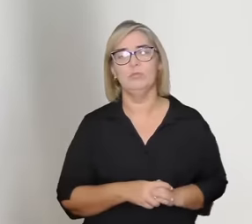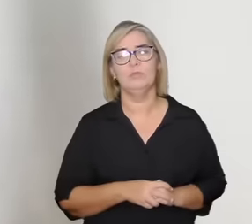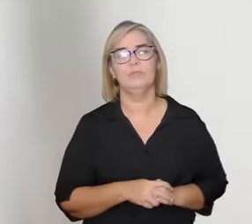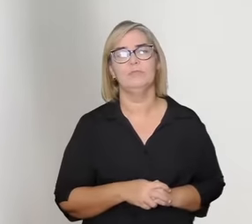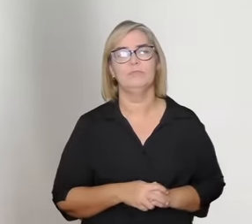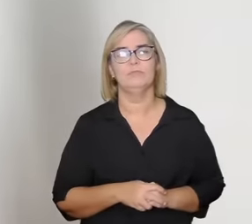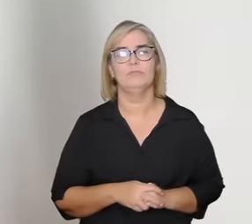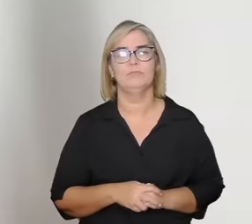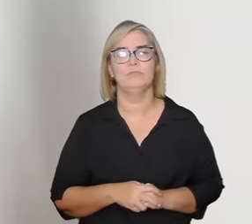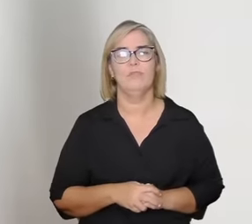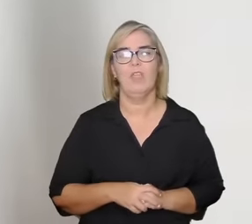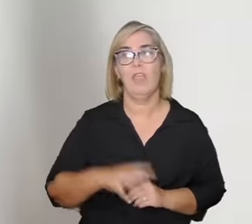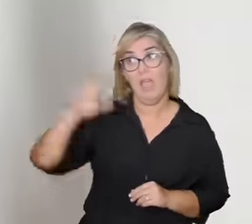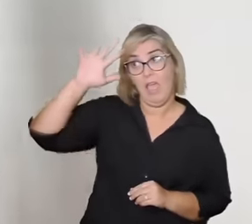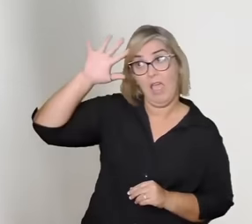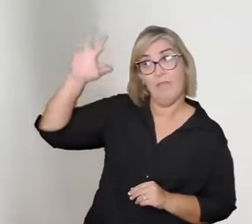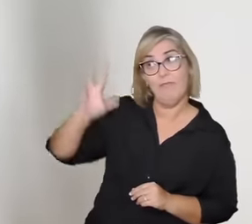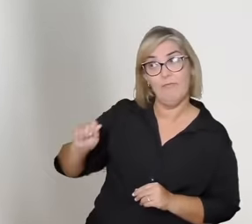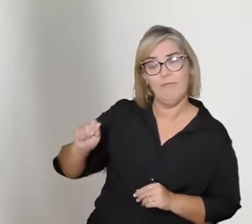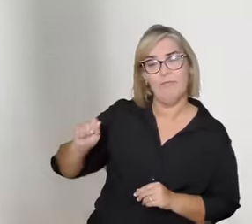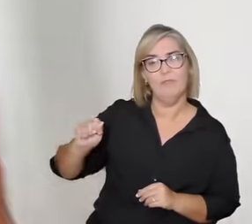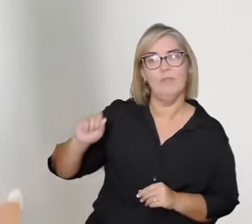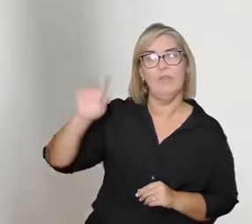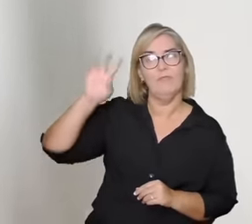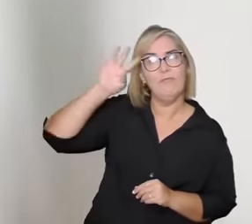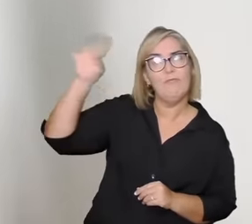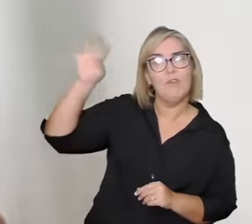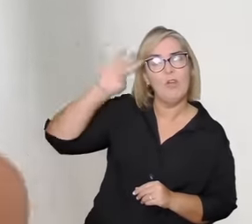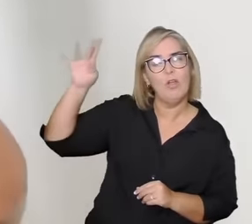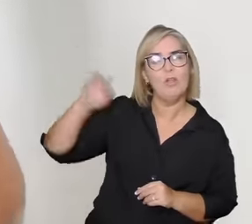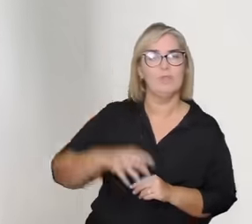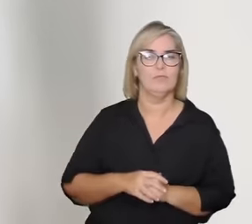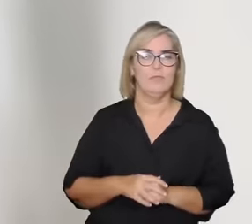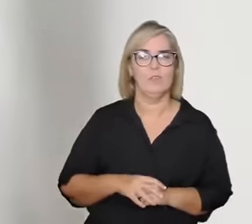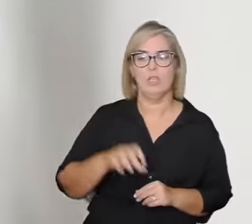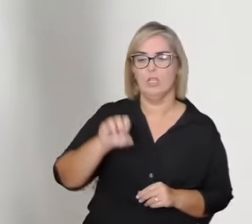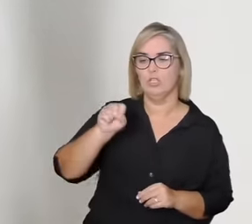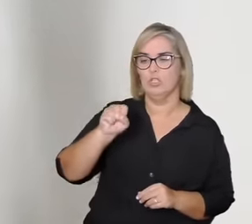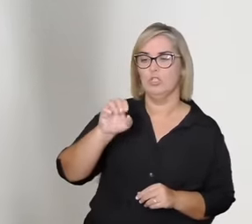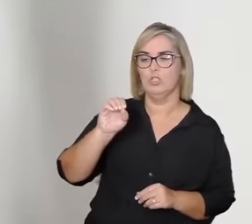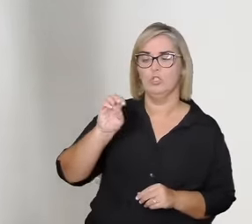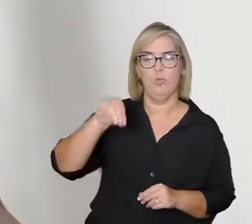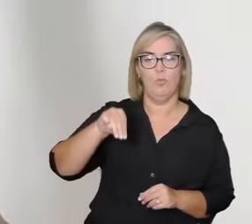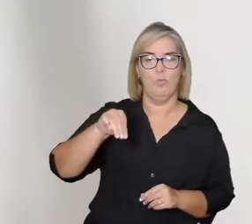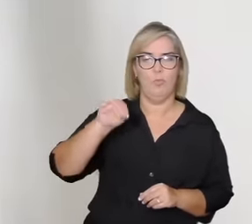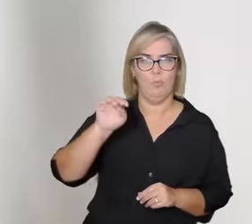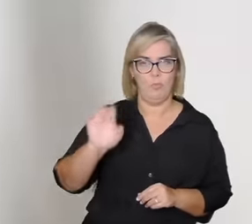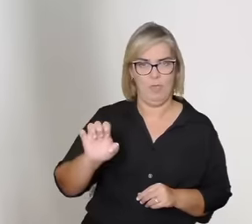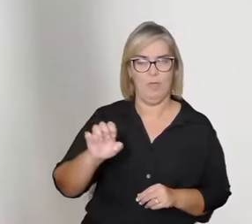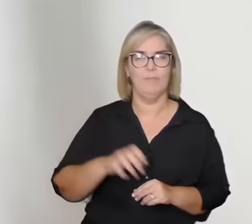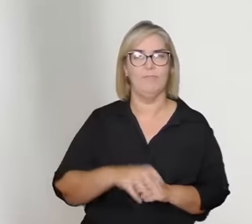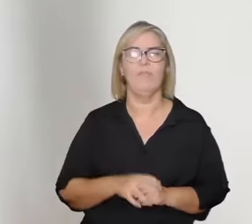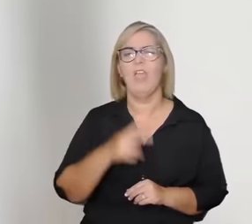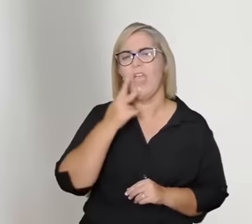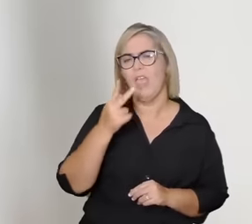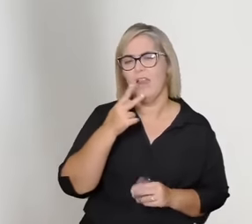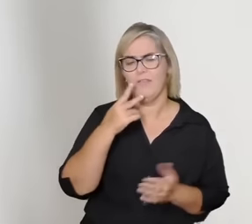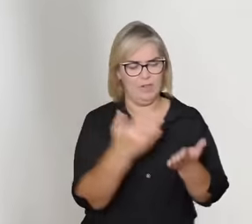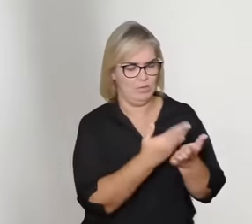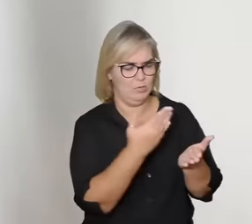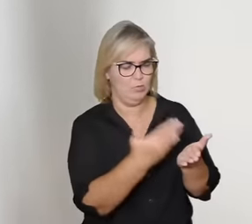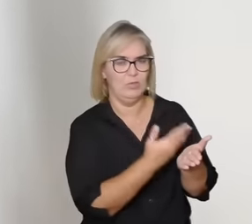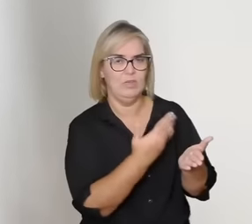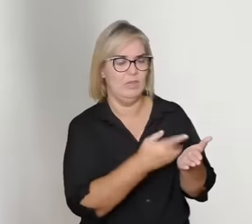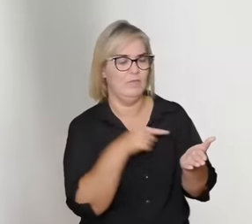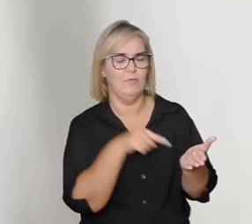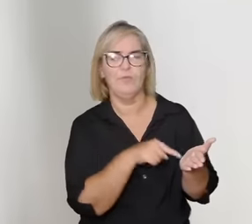Sombofo Somé nos apresenta no seu livro o espírito da intimidade o amor como uma